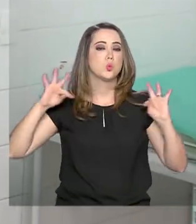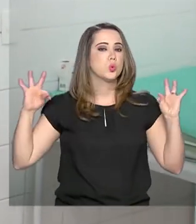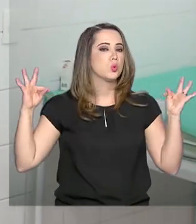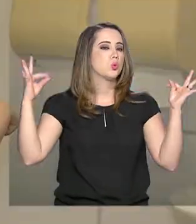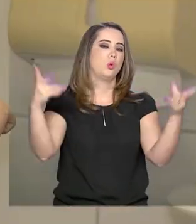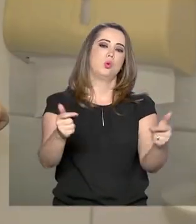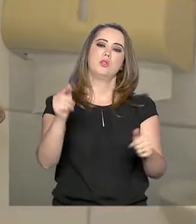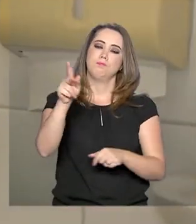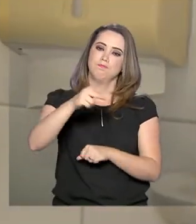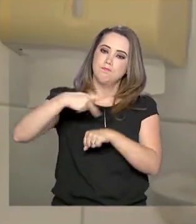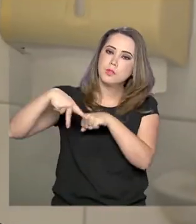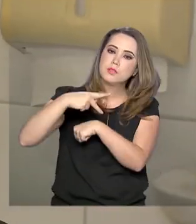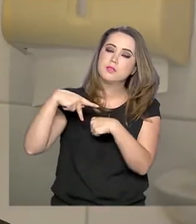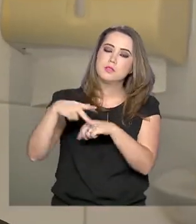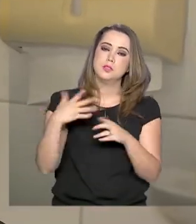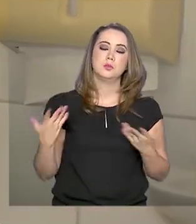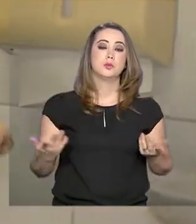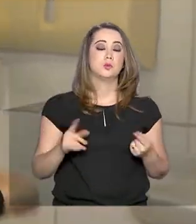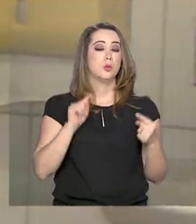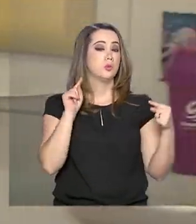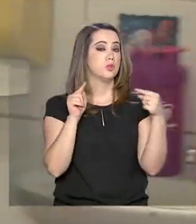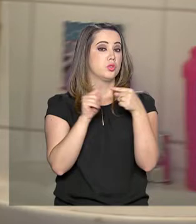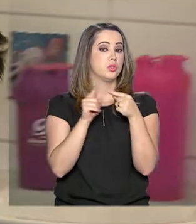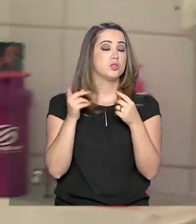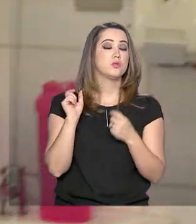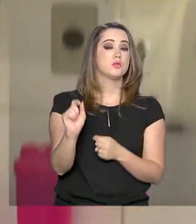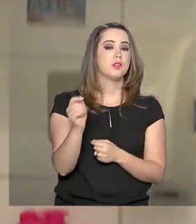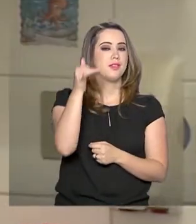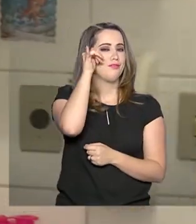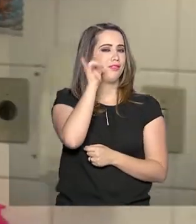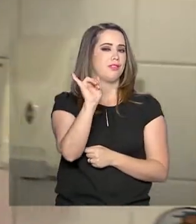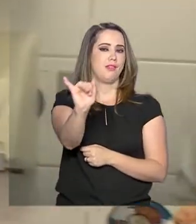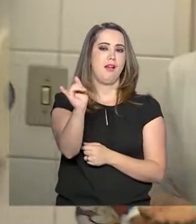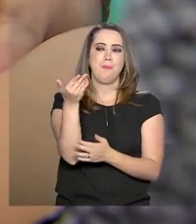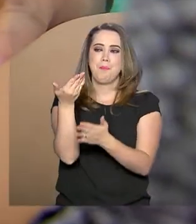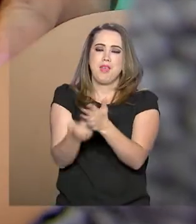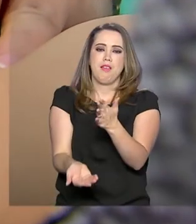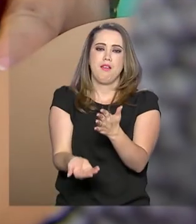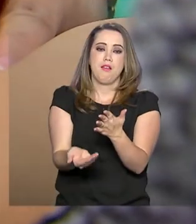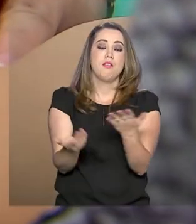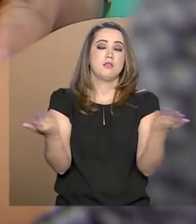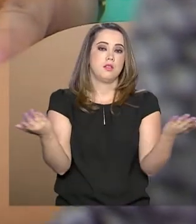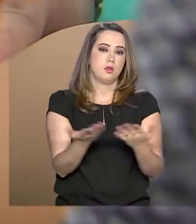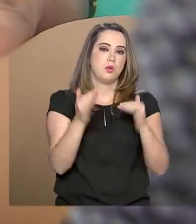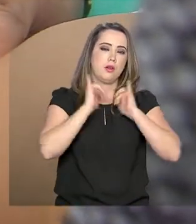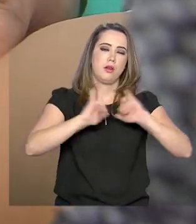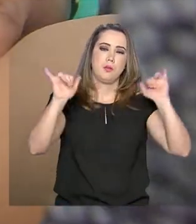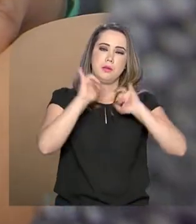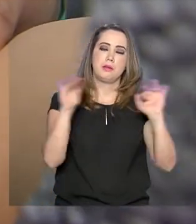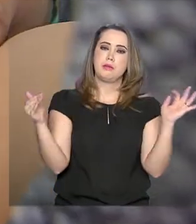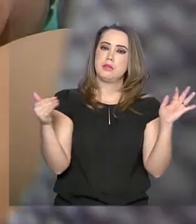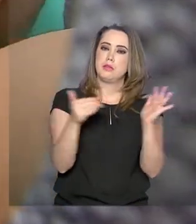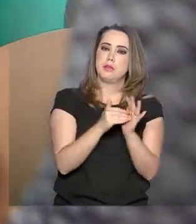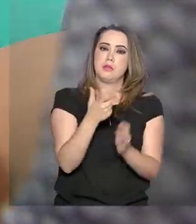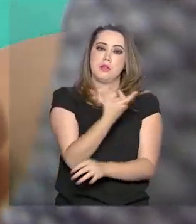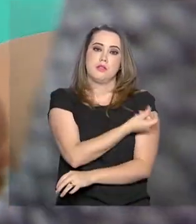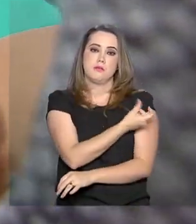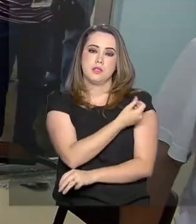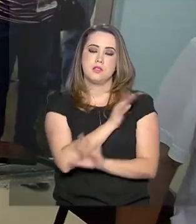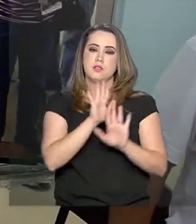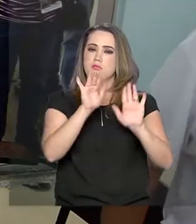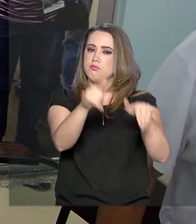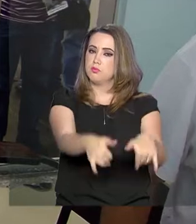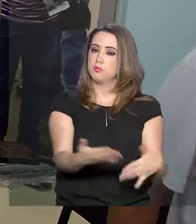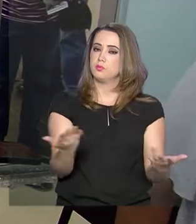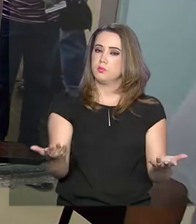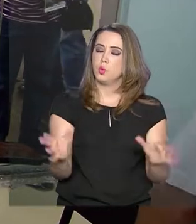A medida, de acordo com o Ministério da Saúde, busca evitar o desperdício, e a campanha segue até que as doses acabem.